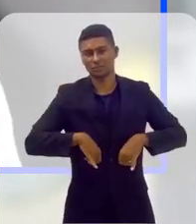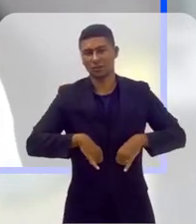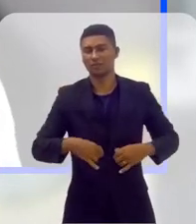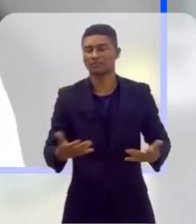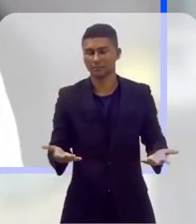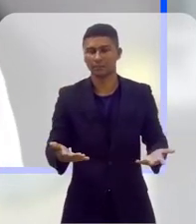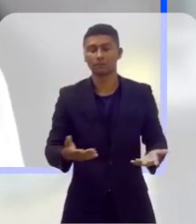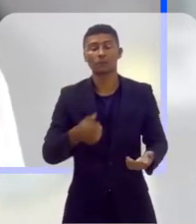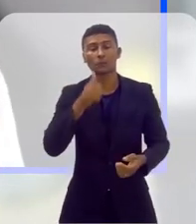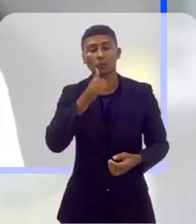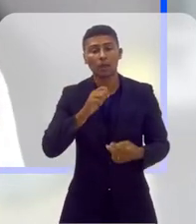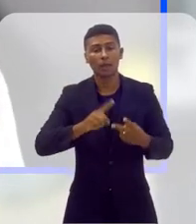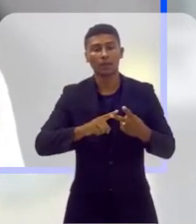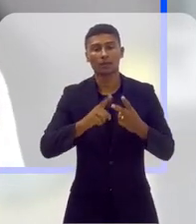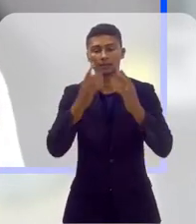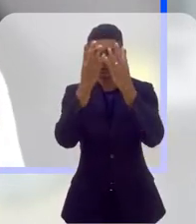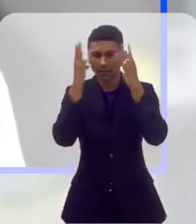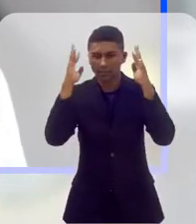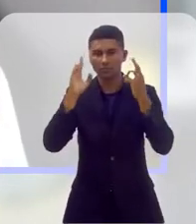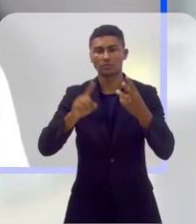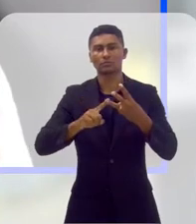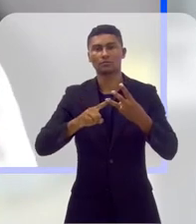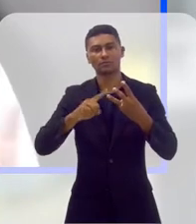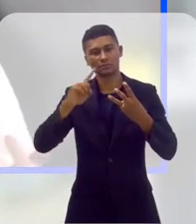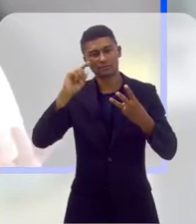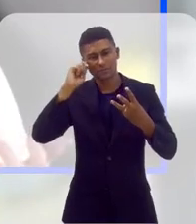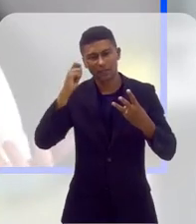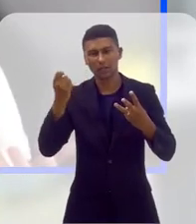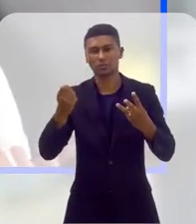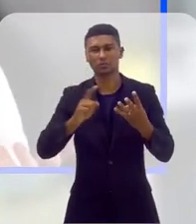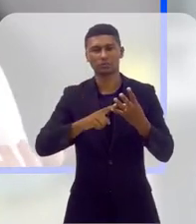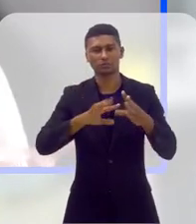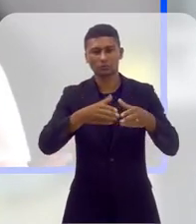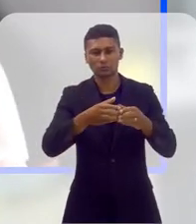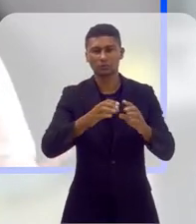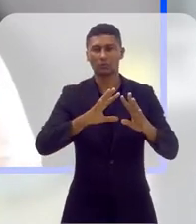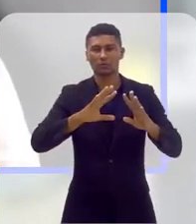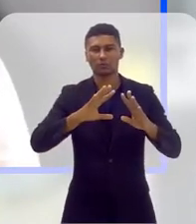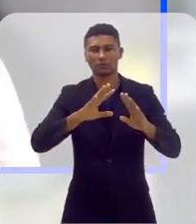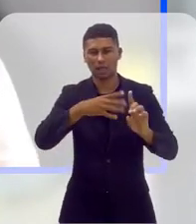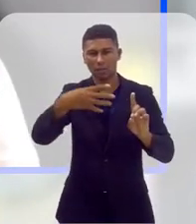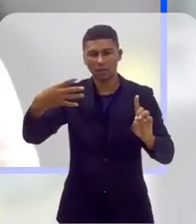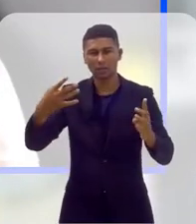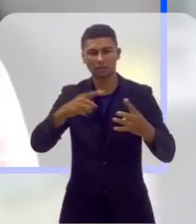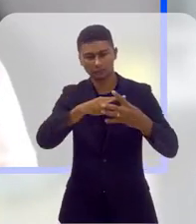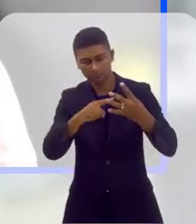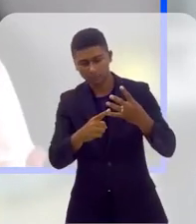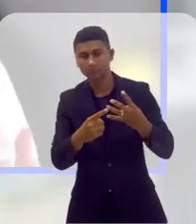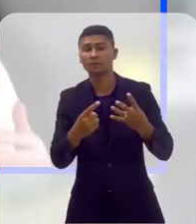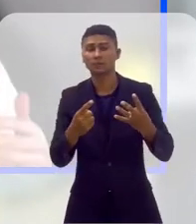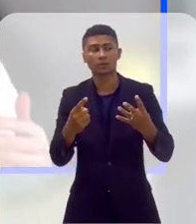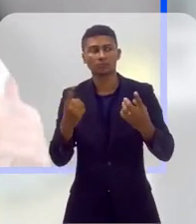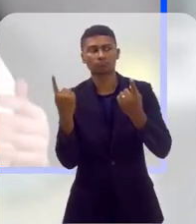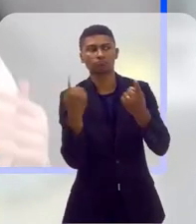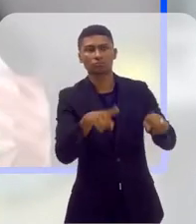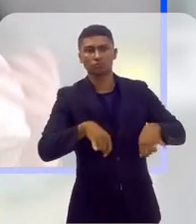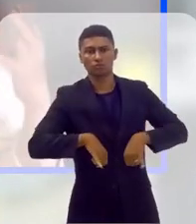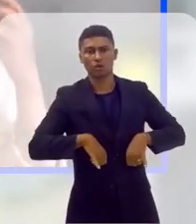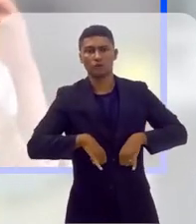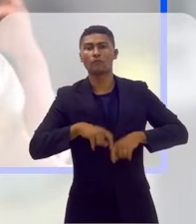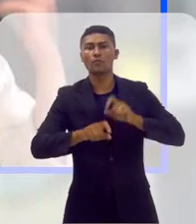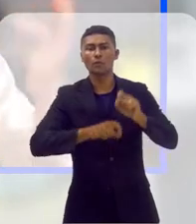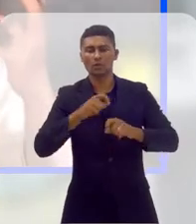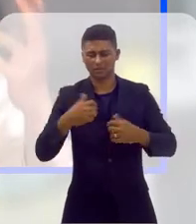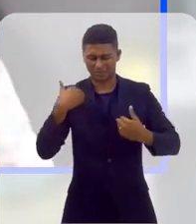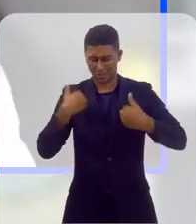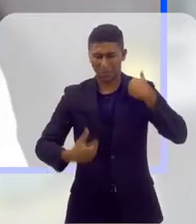né? E a população LGBTQIA+. E os ataques geralmente são corporais, né? A pessoa, ela não basta, não basta para